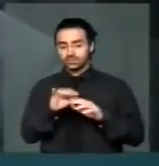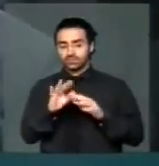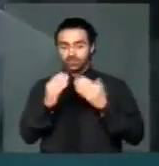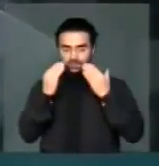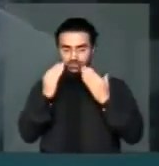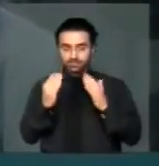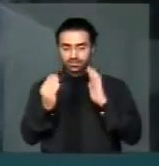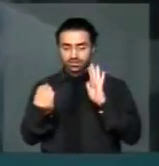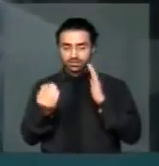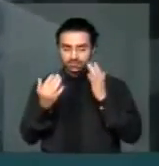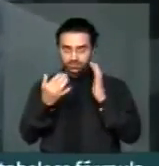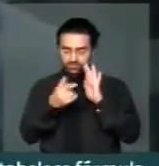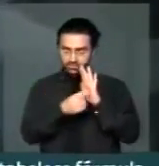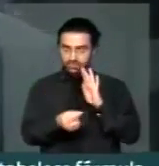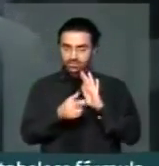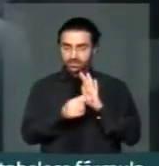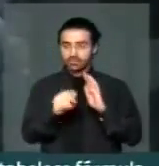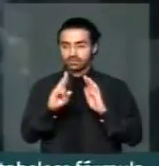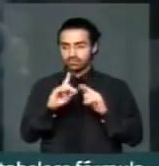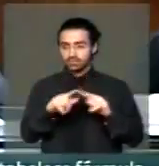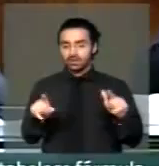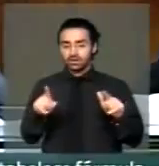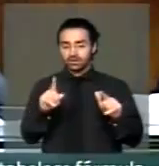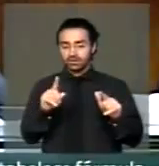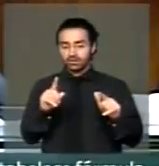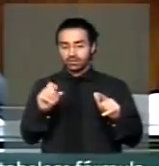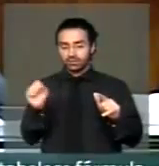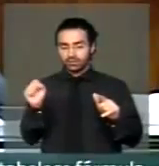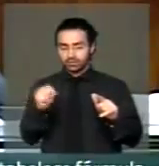isso, mas é sim na proposta global. Como vota o...